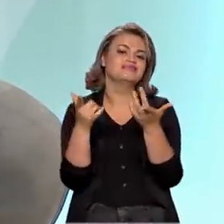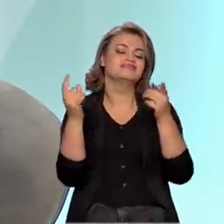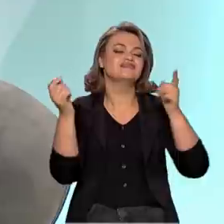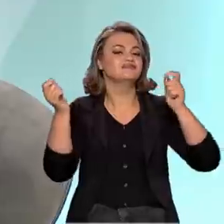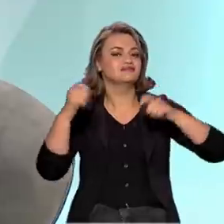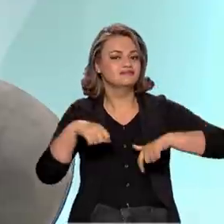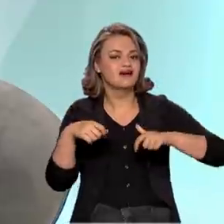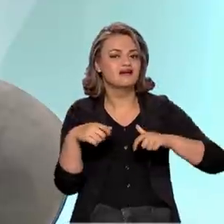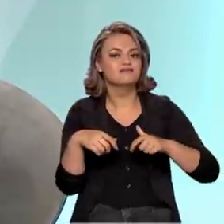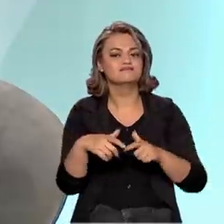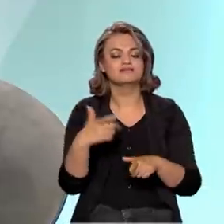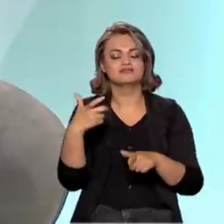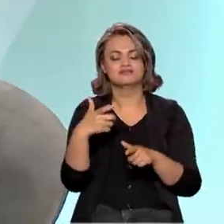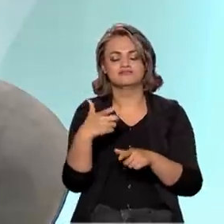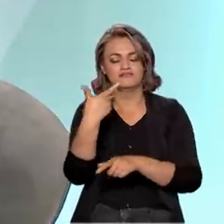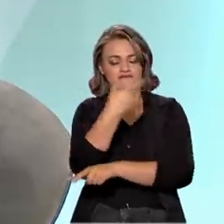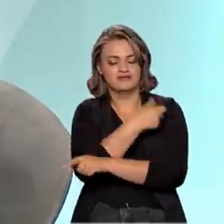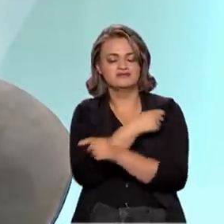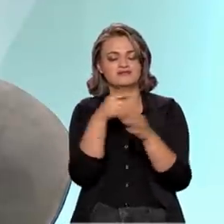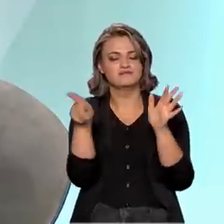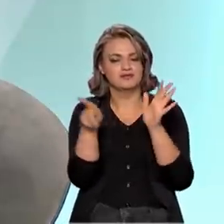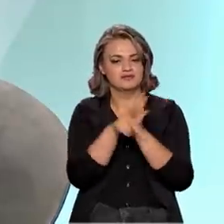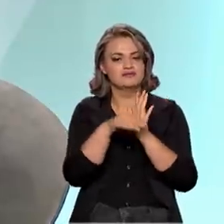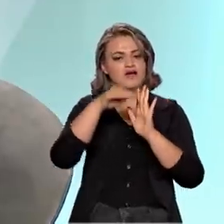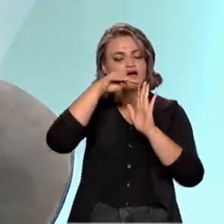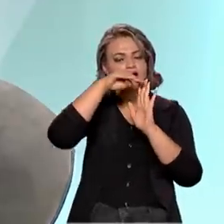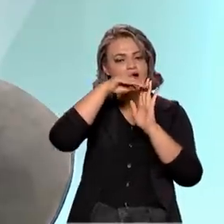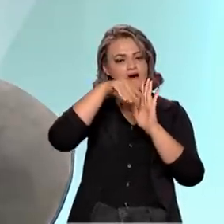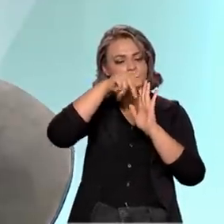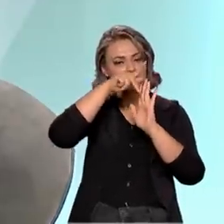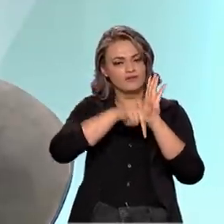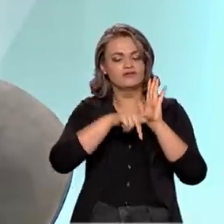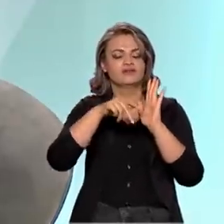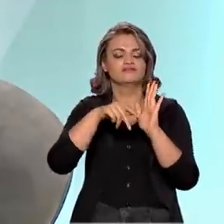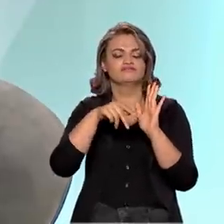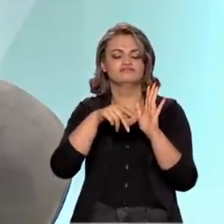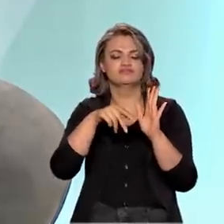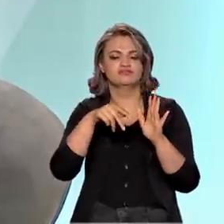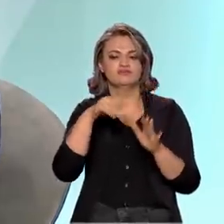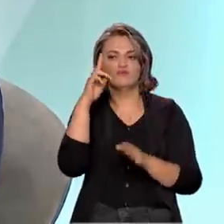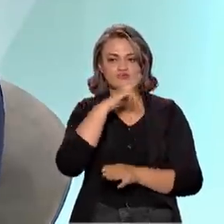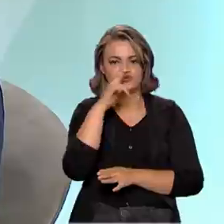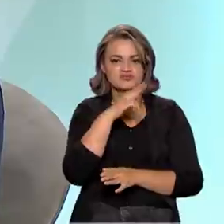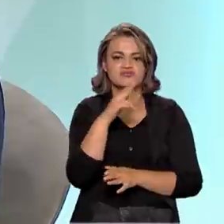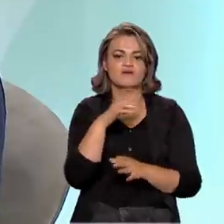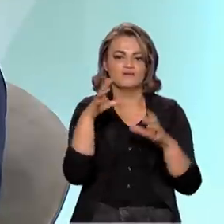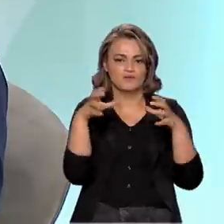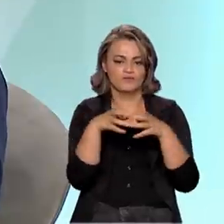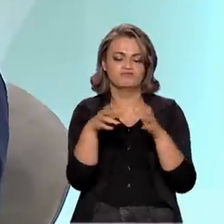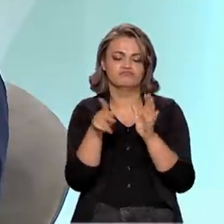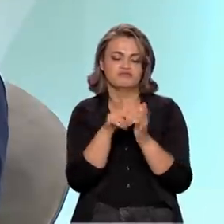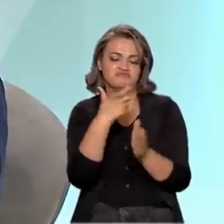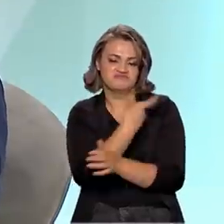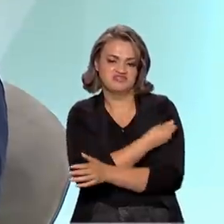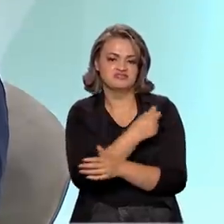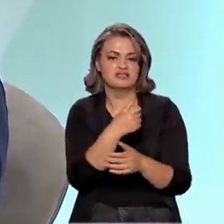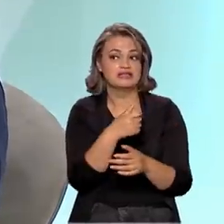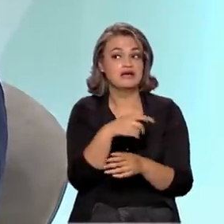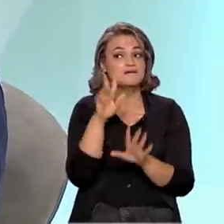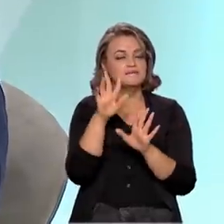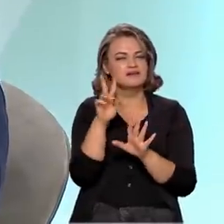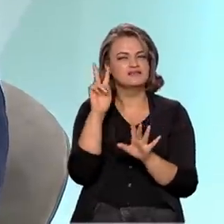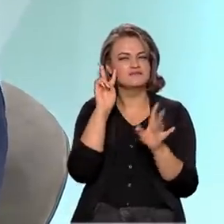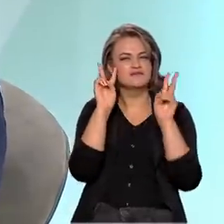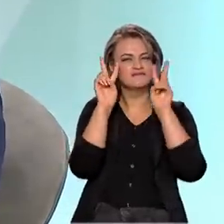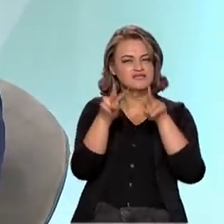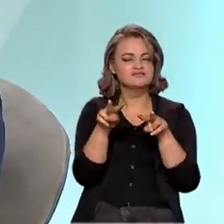possa ter essa vacina integrando esse ano, em aplicação emergencial, o grupo de vacinas. Agora, a minha visão